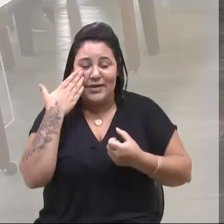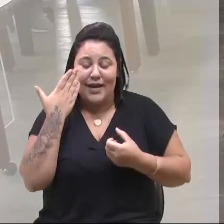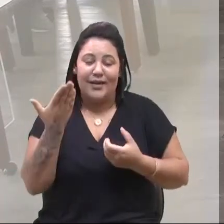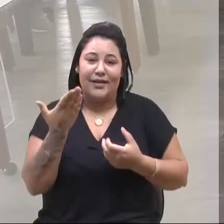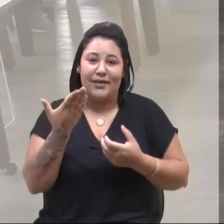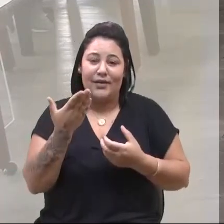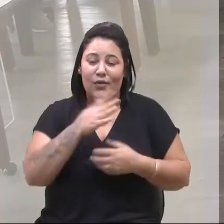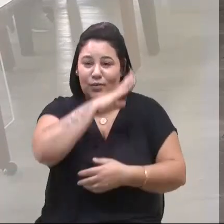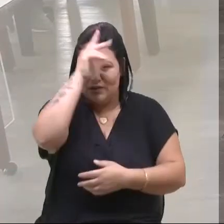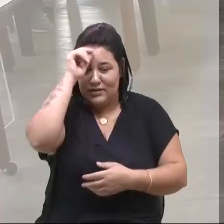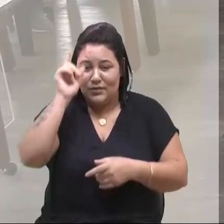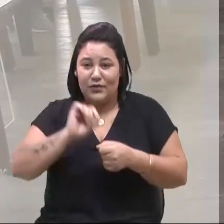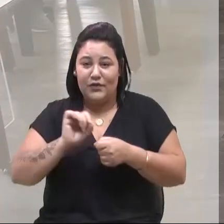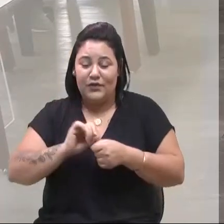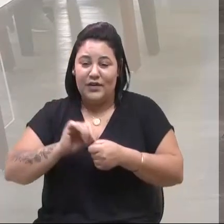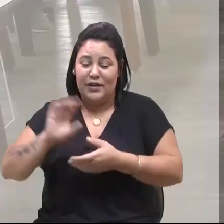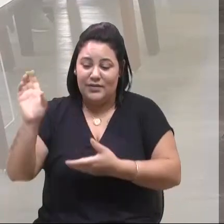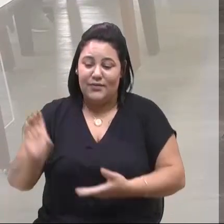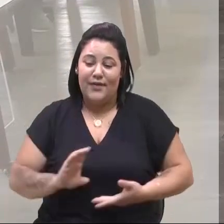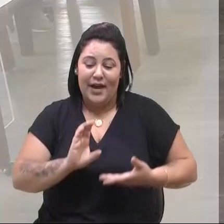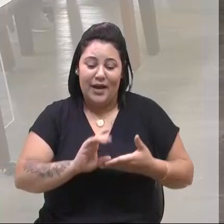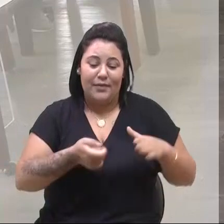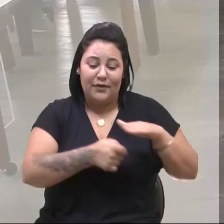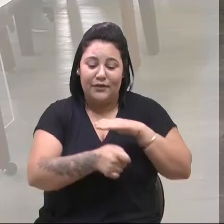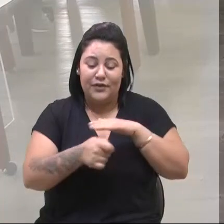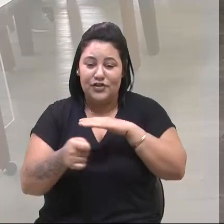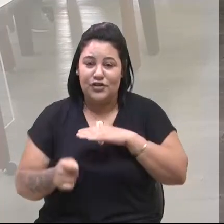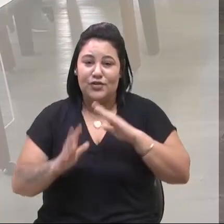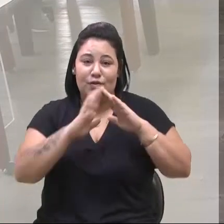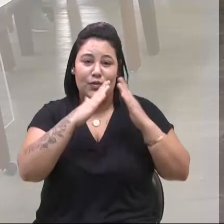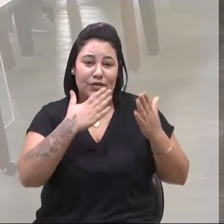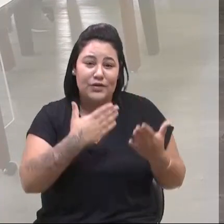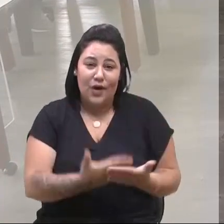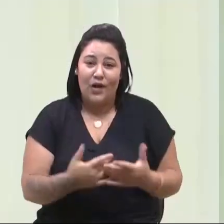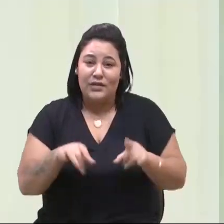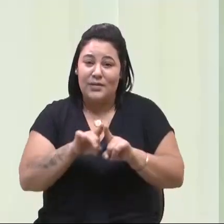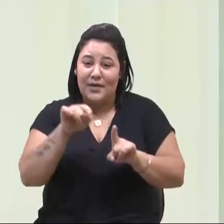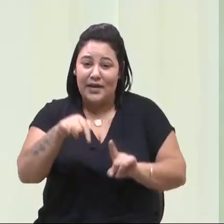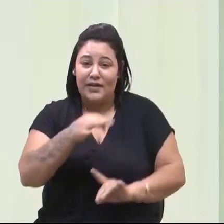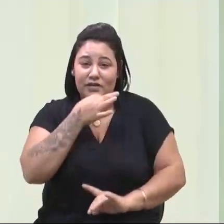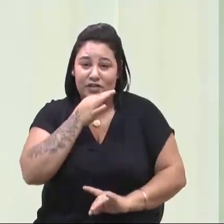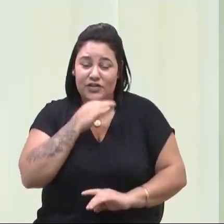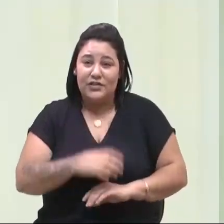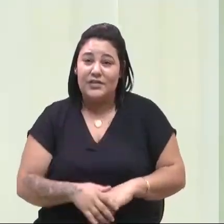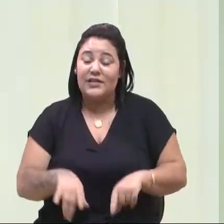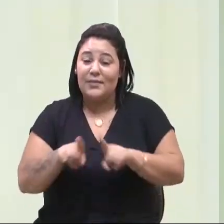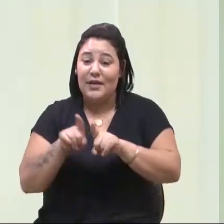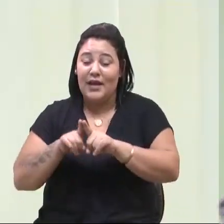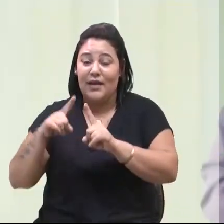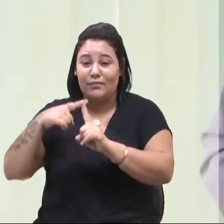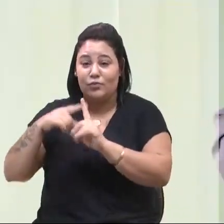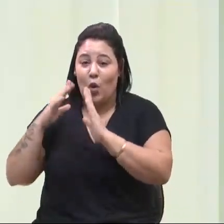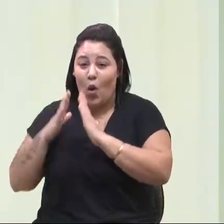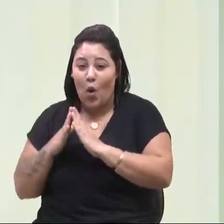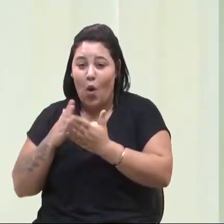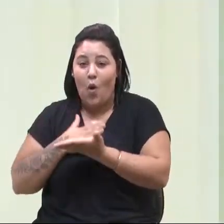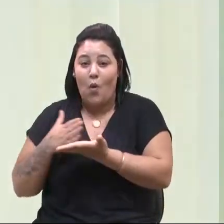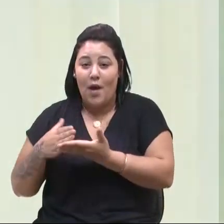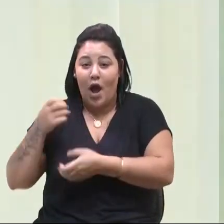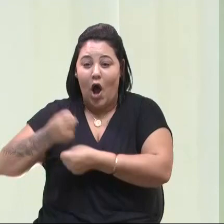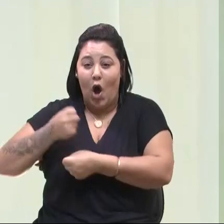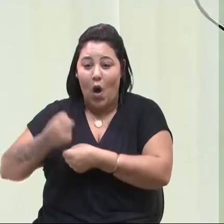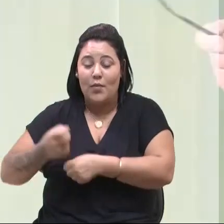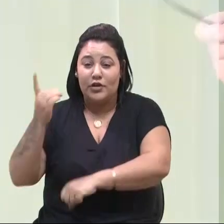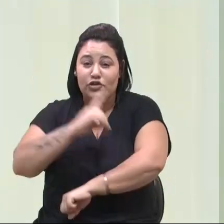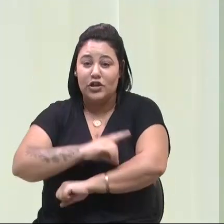partida de emendas parlamentares do Hilda Barazete o Tancredo Neves, que a Capela Mortuária começa dia 2, que o Fátima